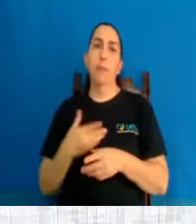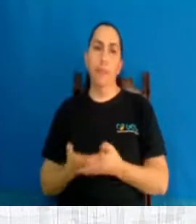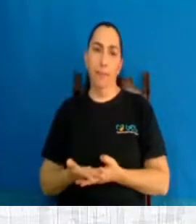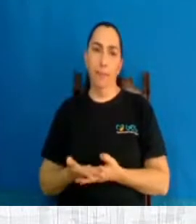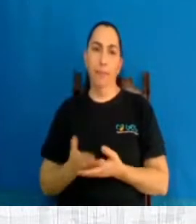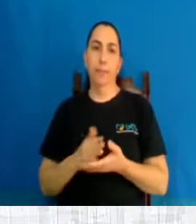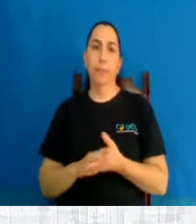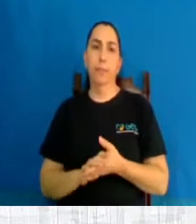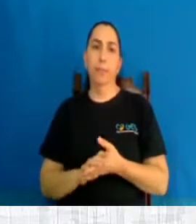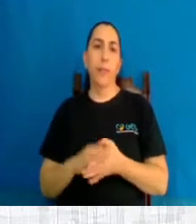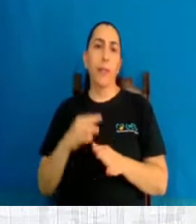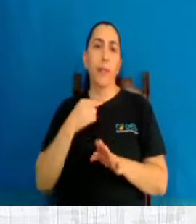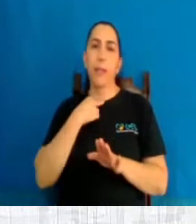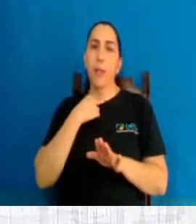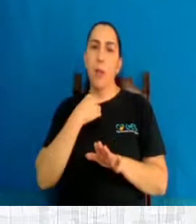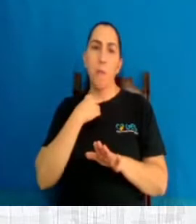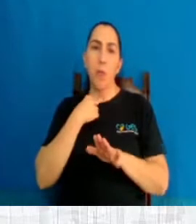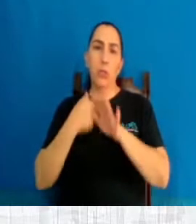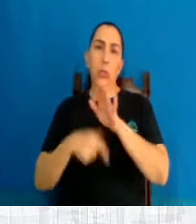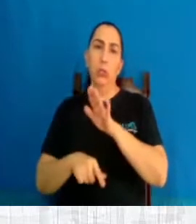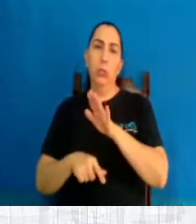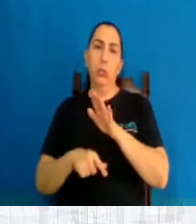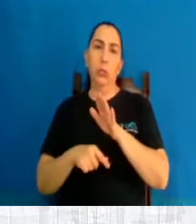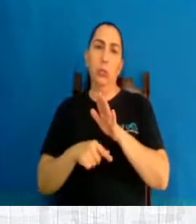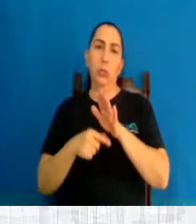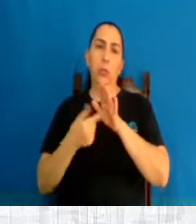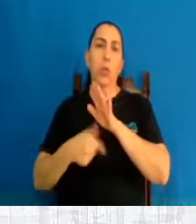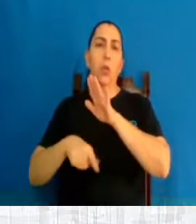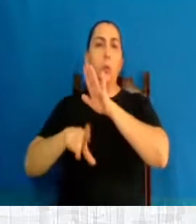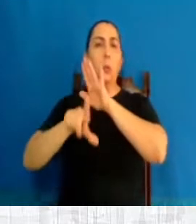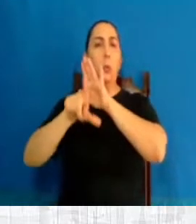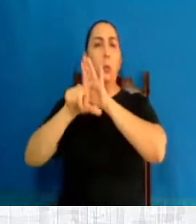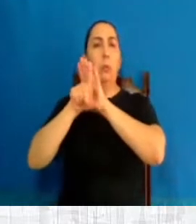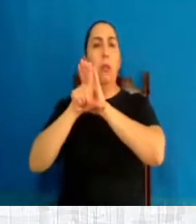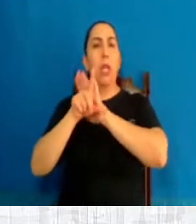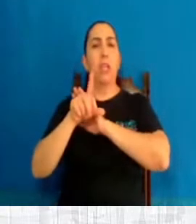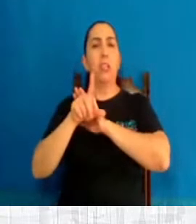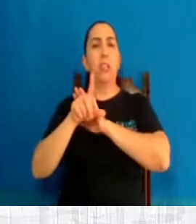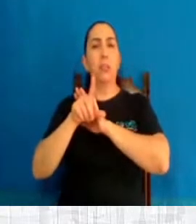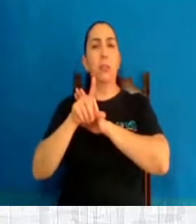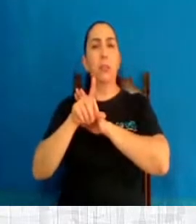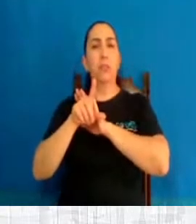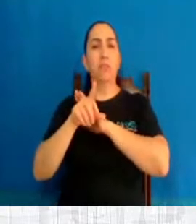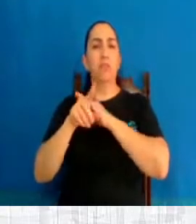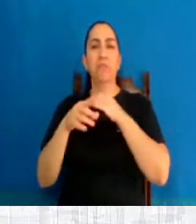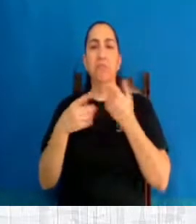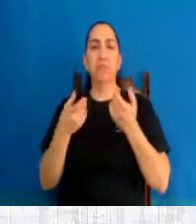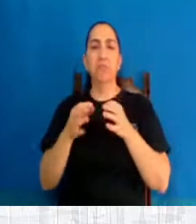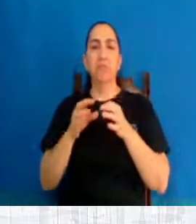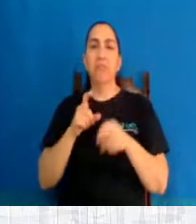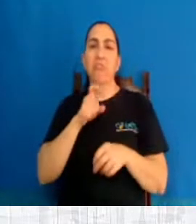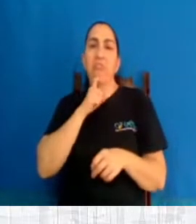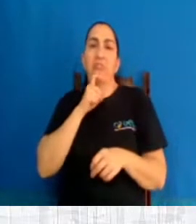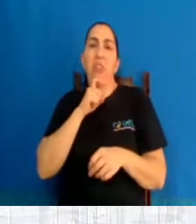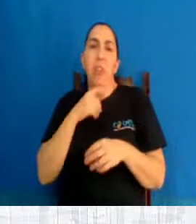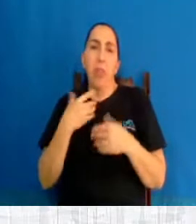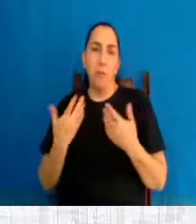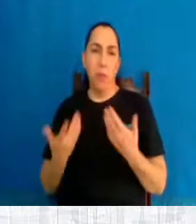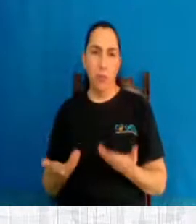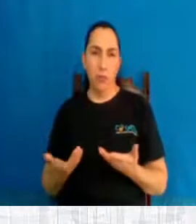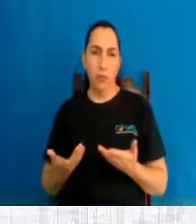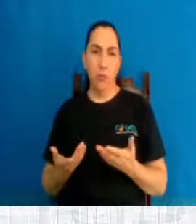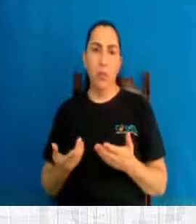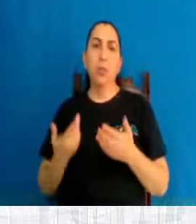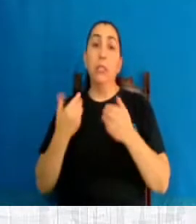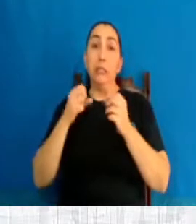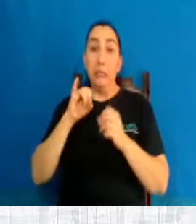Que não podem legislar somente pela lei fria, pela leitura fria da lei. Então, se a gente legalizar, a vai